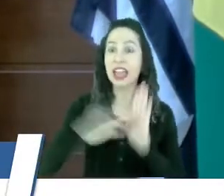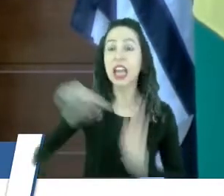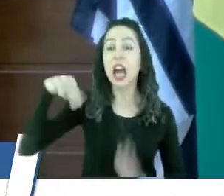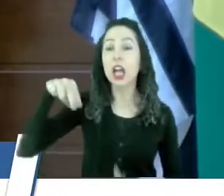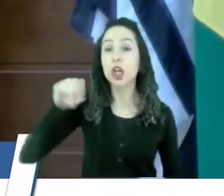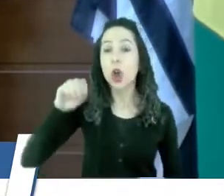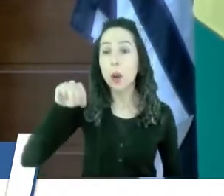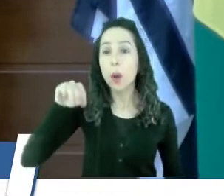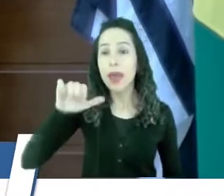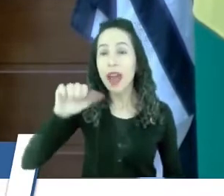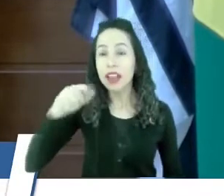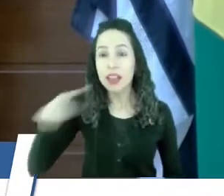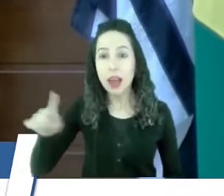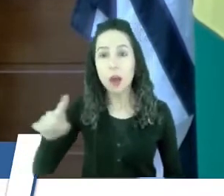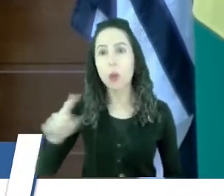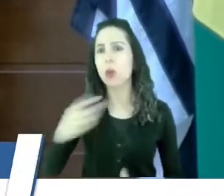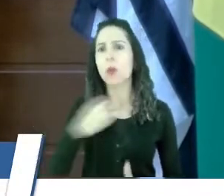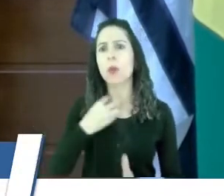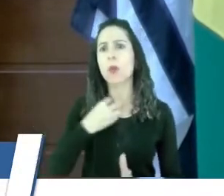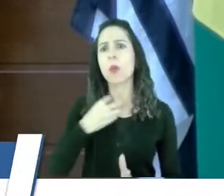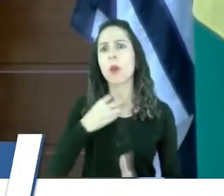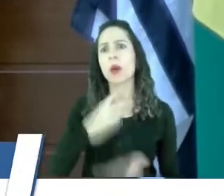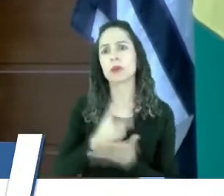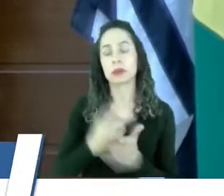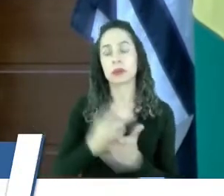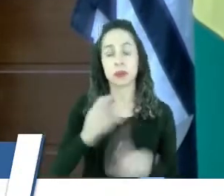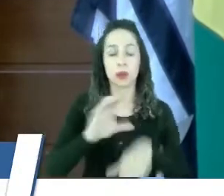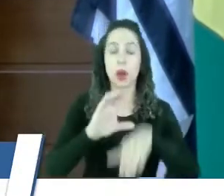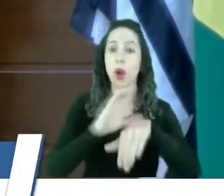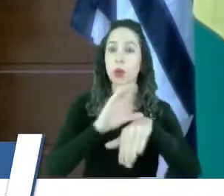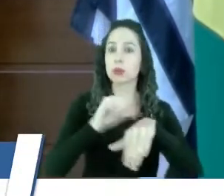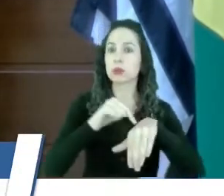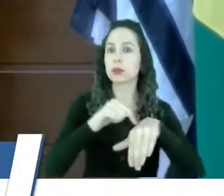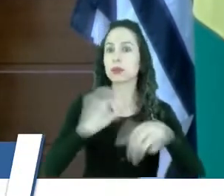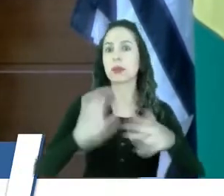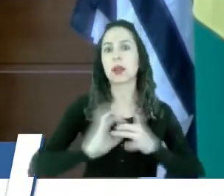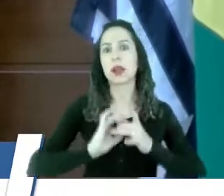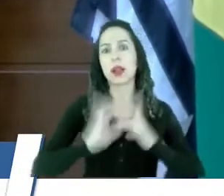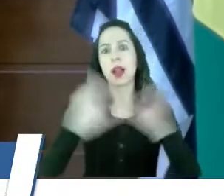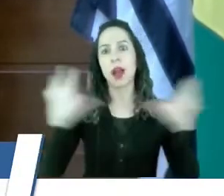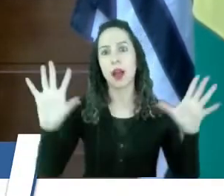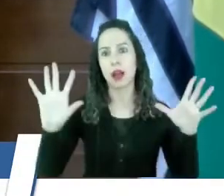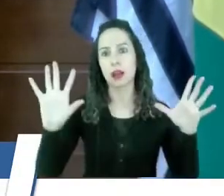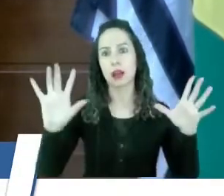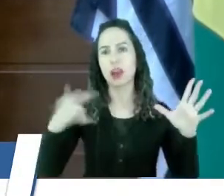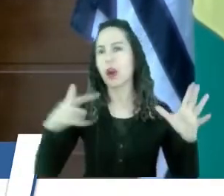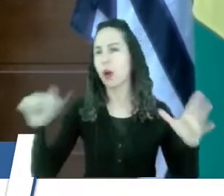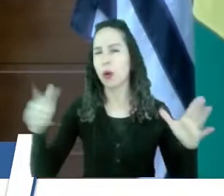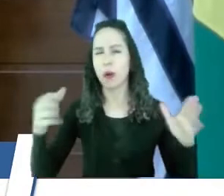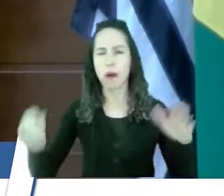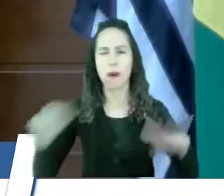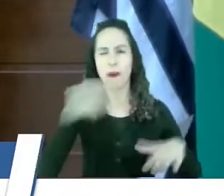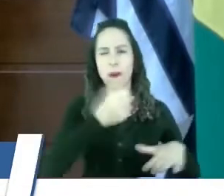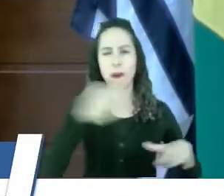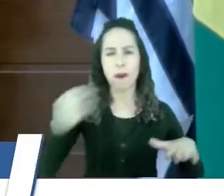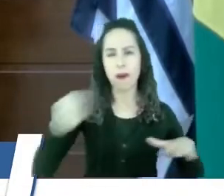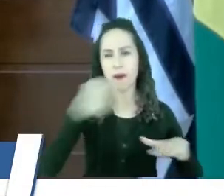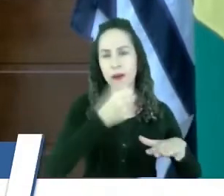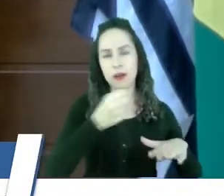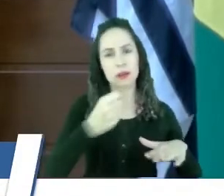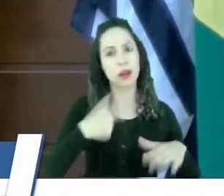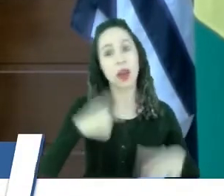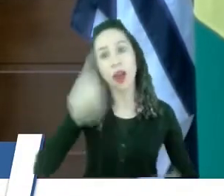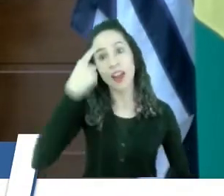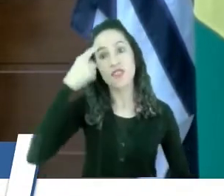Então, assim, é bem claro o que está na Constituição. Tudo que faz fora disso está sendo alguma coisa criativa.